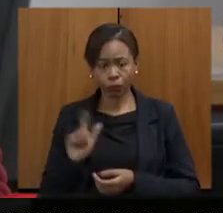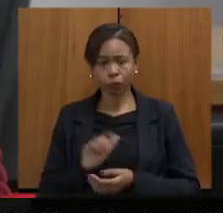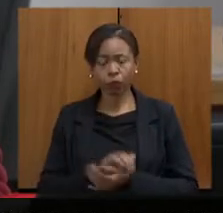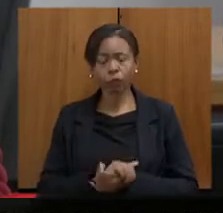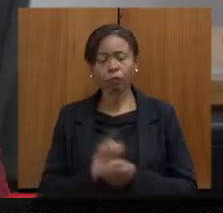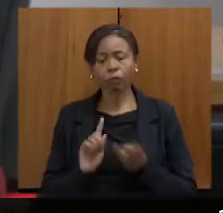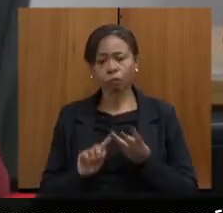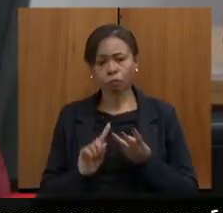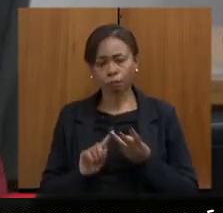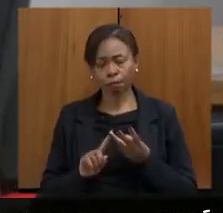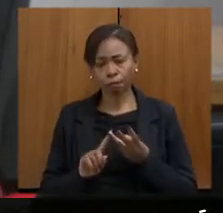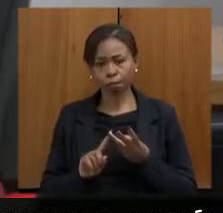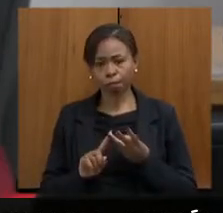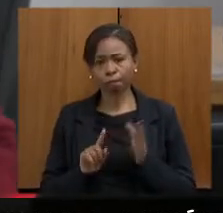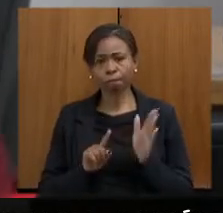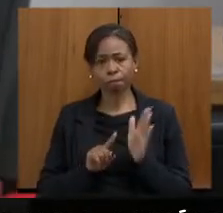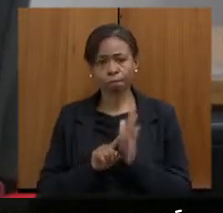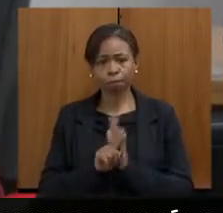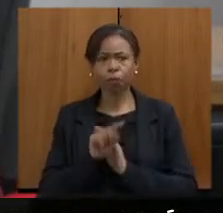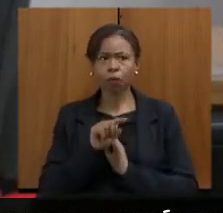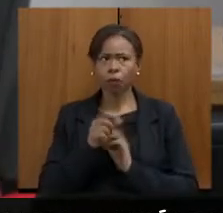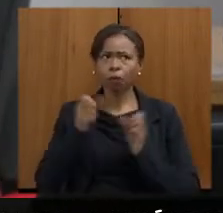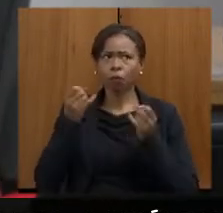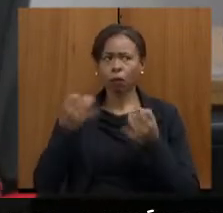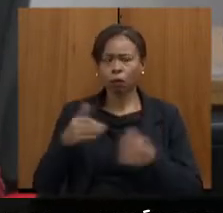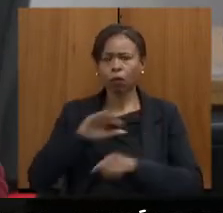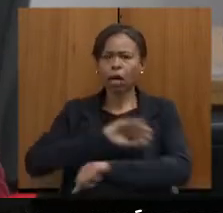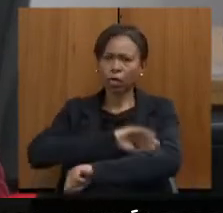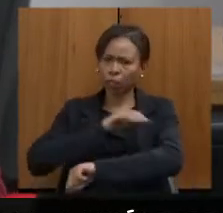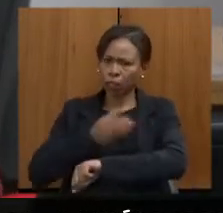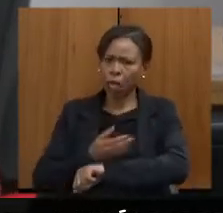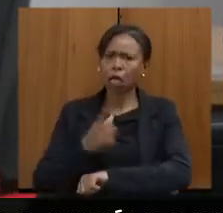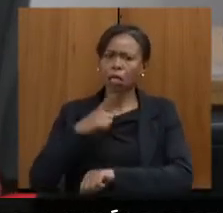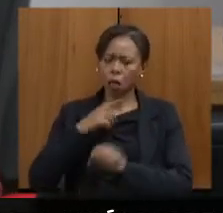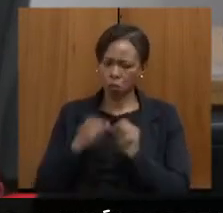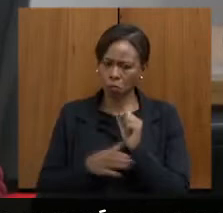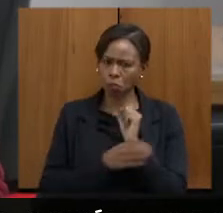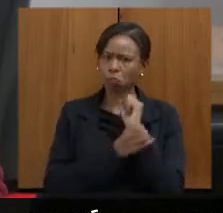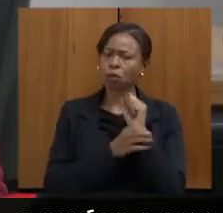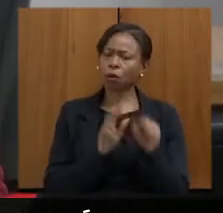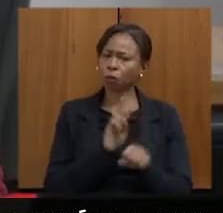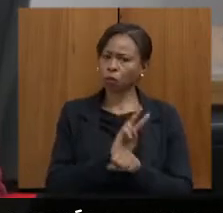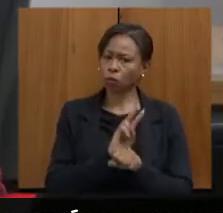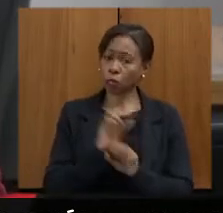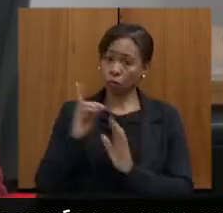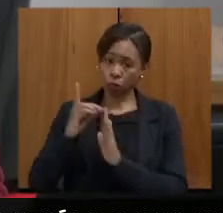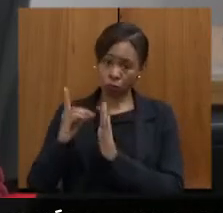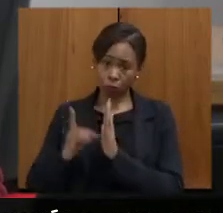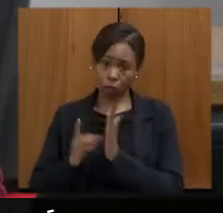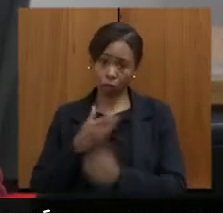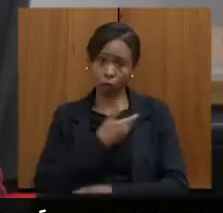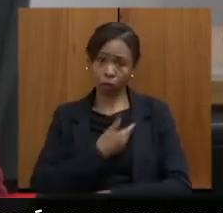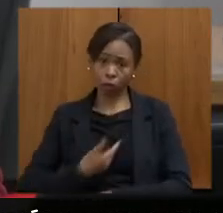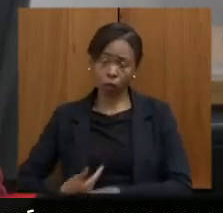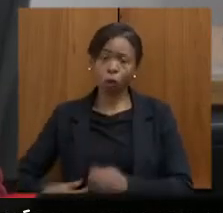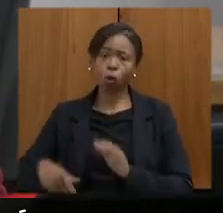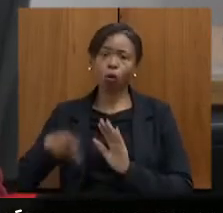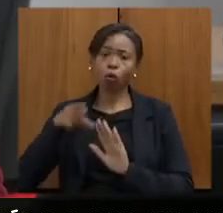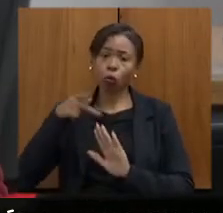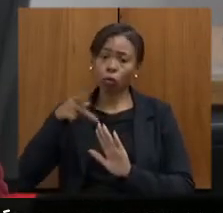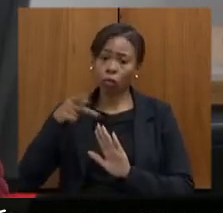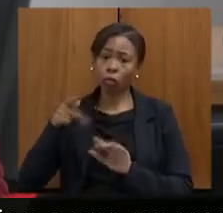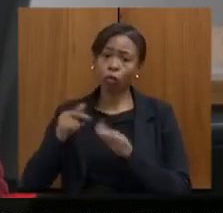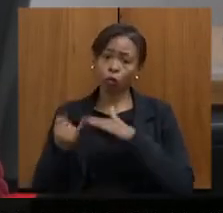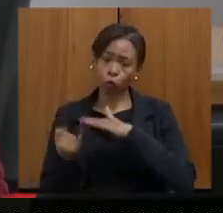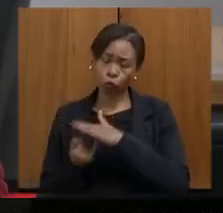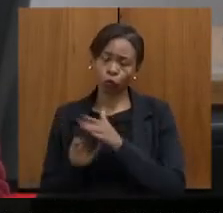perguntaria, o acabou de dizer, a serra está protegida, tem um decreto do governador, depois tem uma portaria do IEFA.